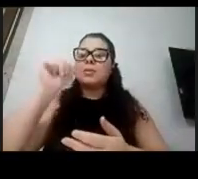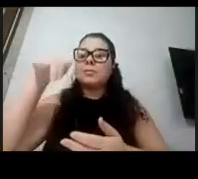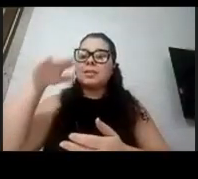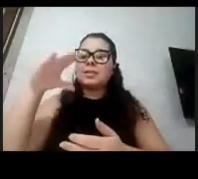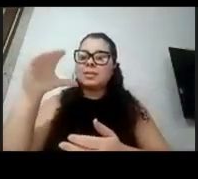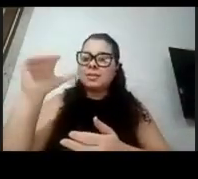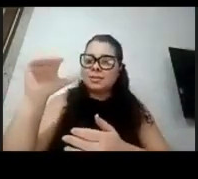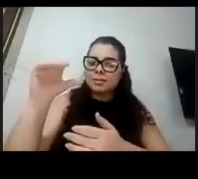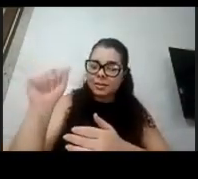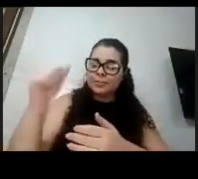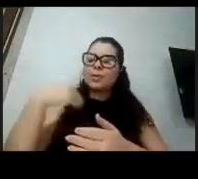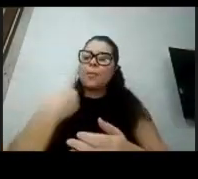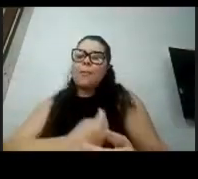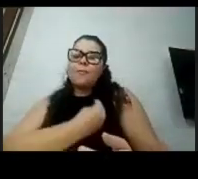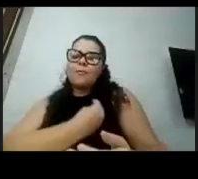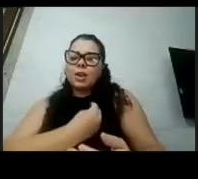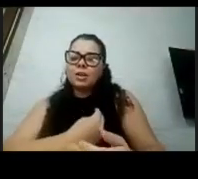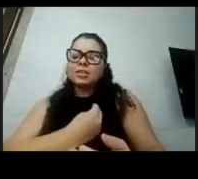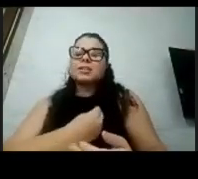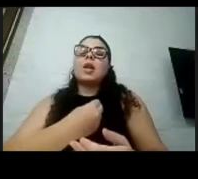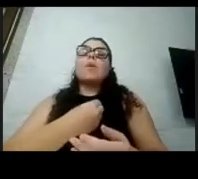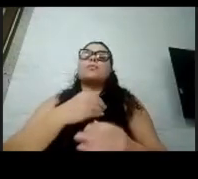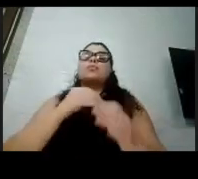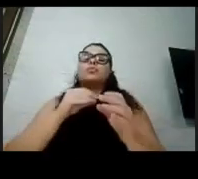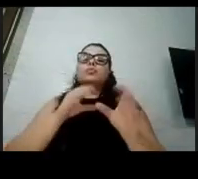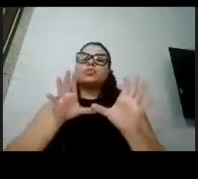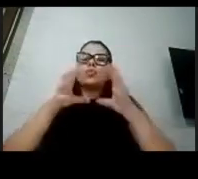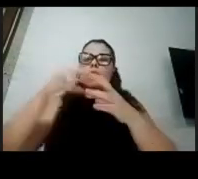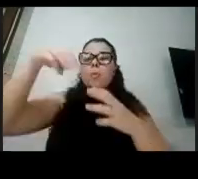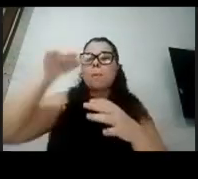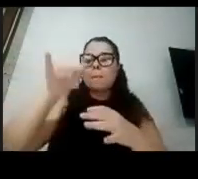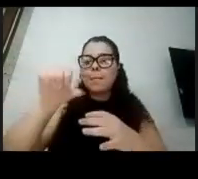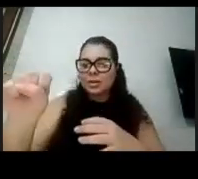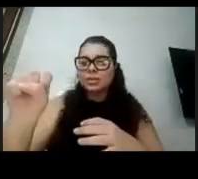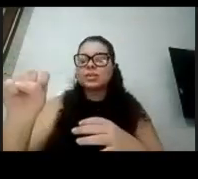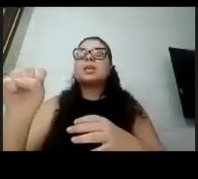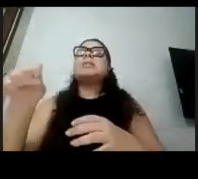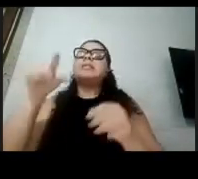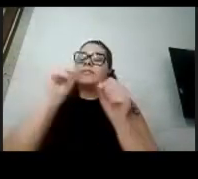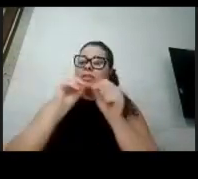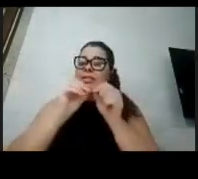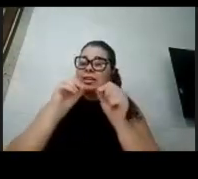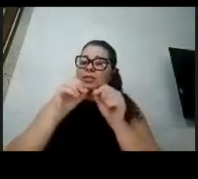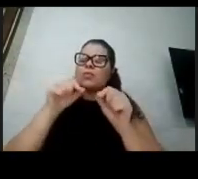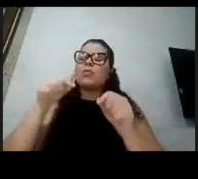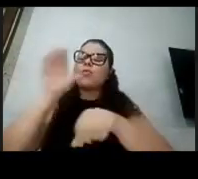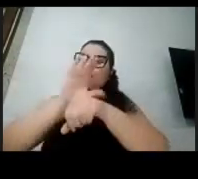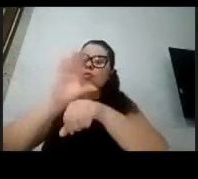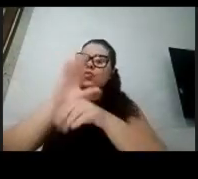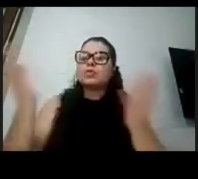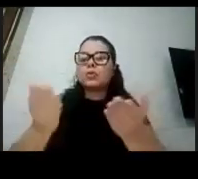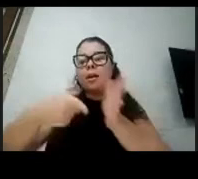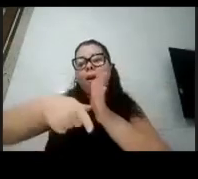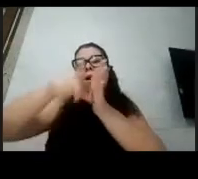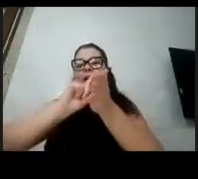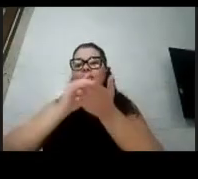MAIS, Movimento de Ação e Inovação Social, que é a organização que está promovendo essa ação. Antes de eu começar a minha apresentação, então